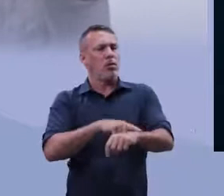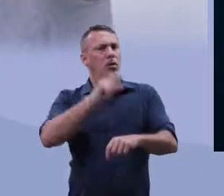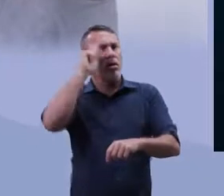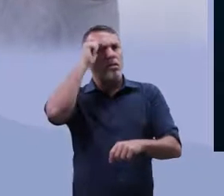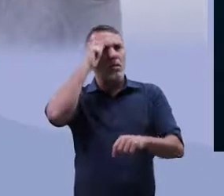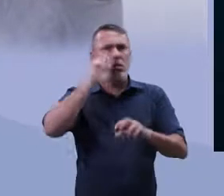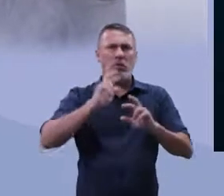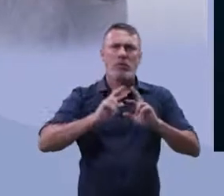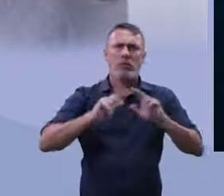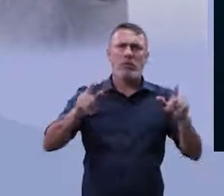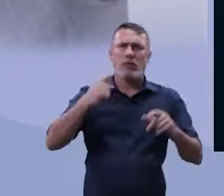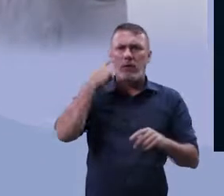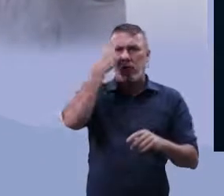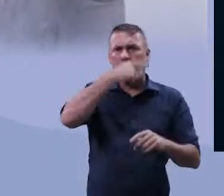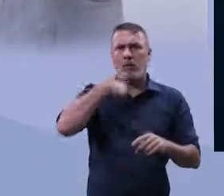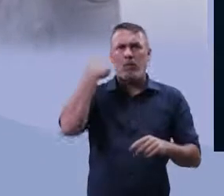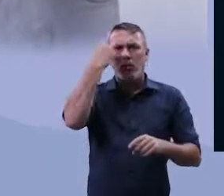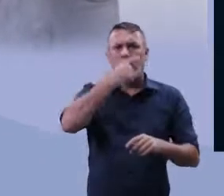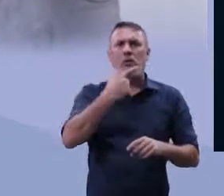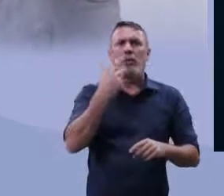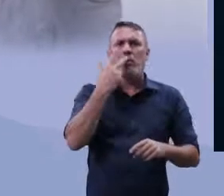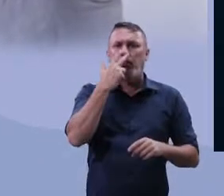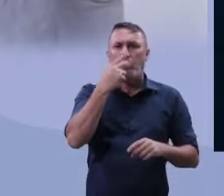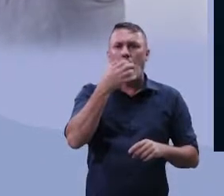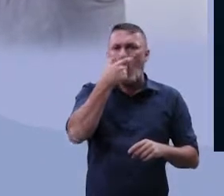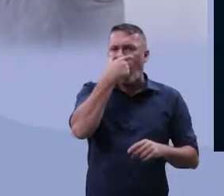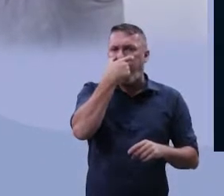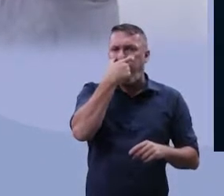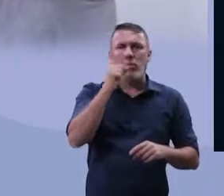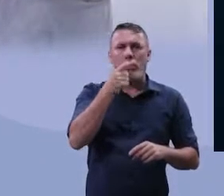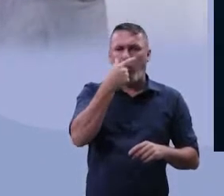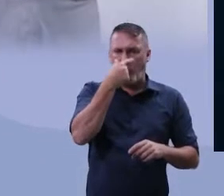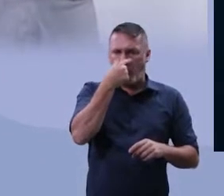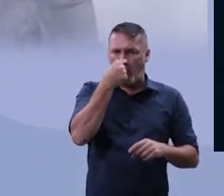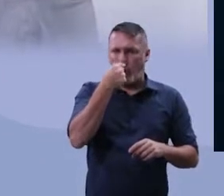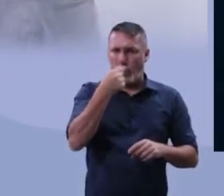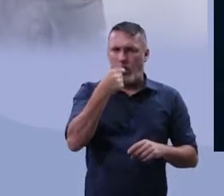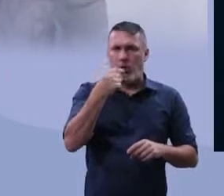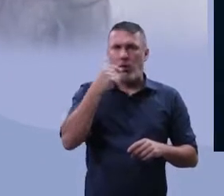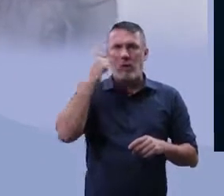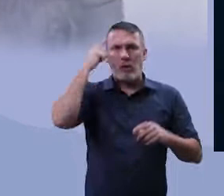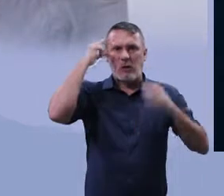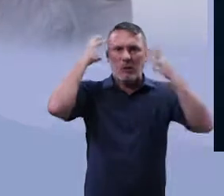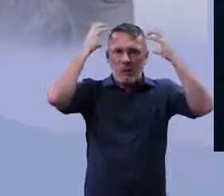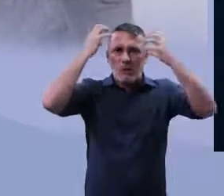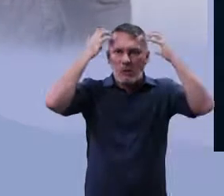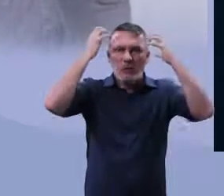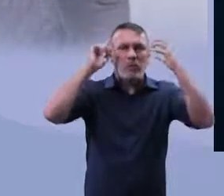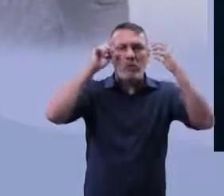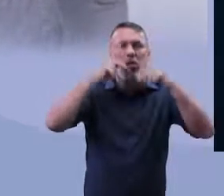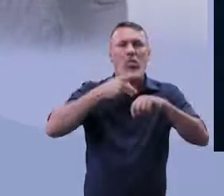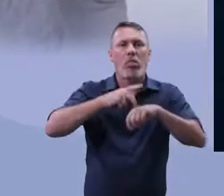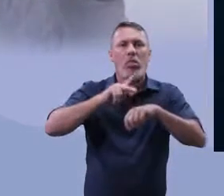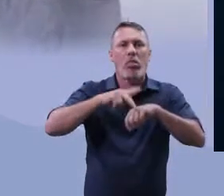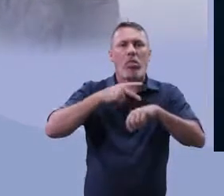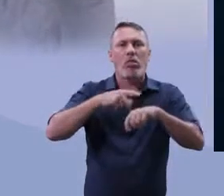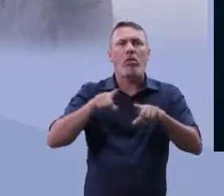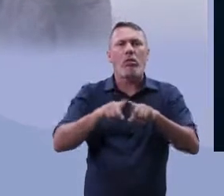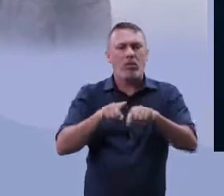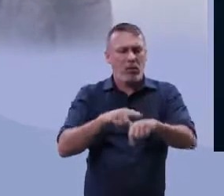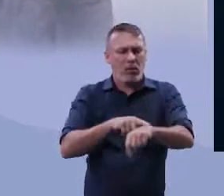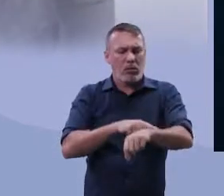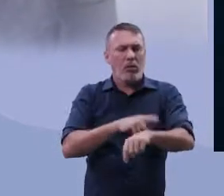minoria, os chamados Tutsis, tinham o nariz mais afilado, o cabelo menos crespo, a pele mais clara, e eles